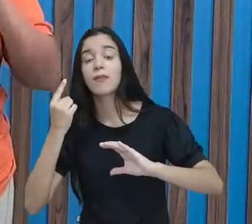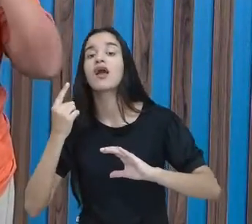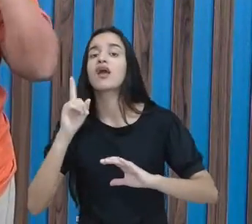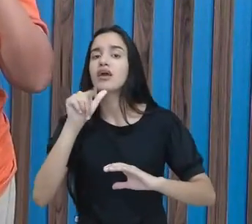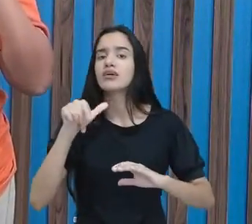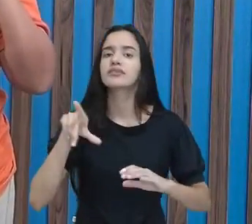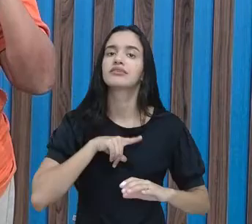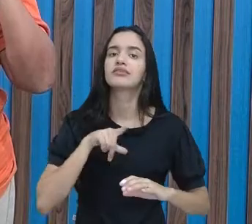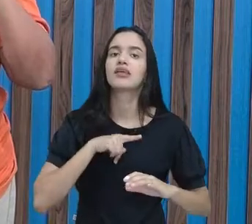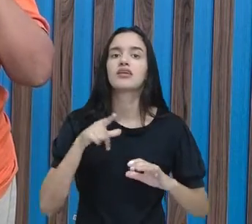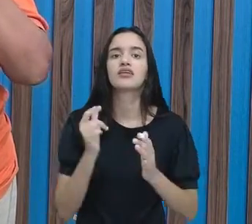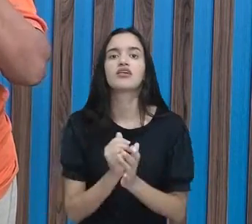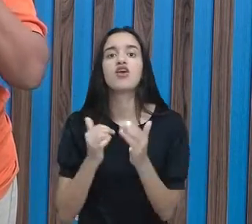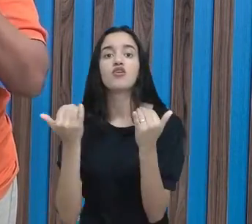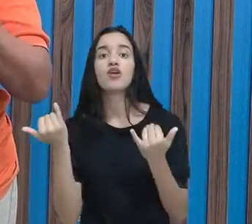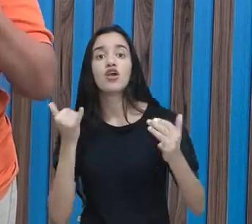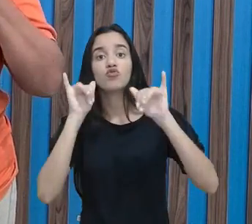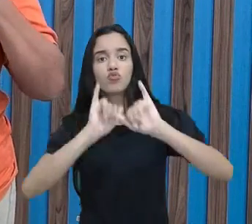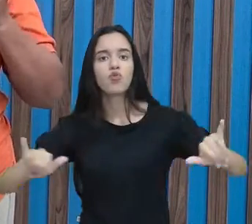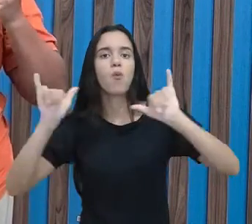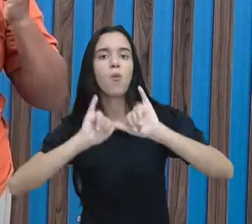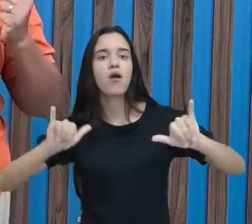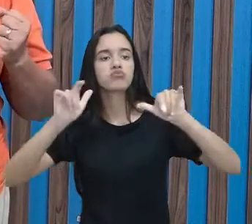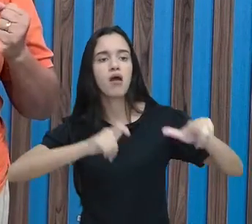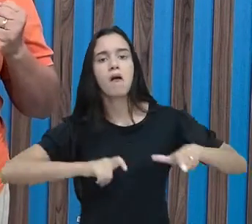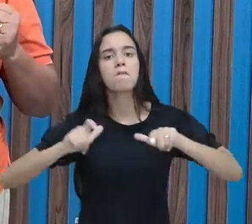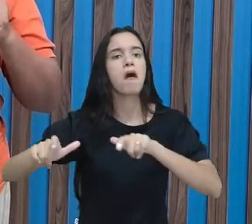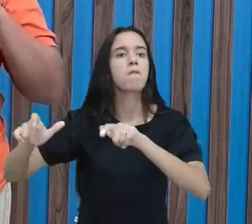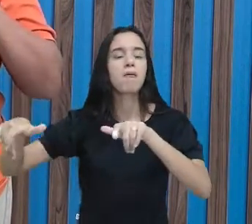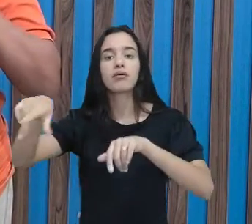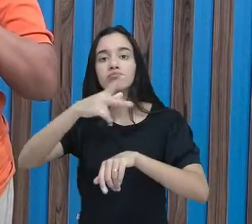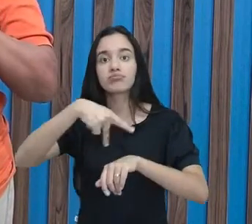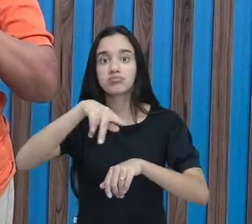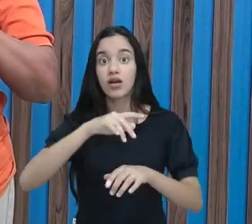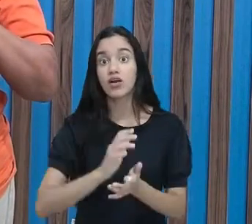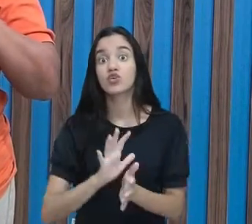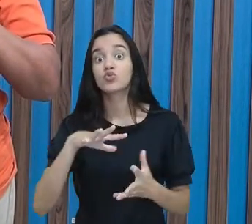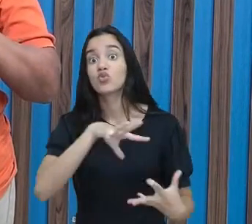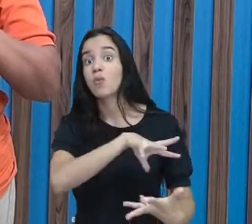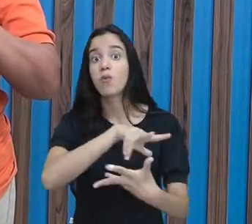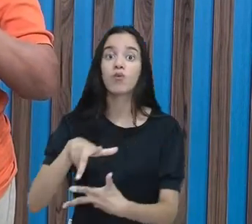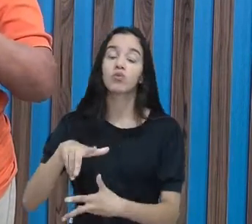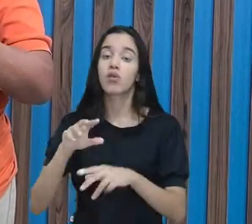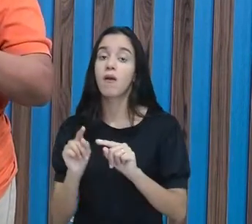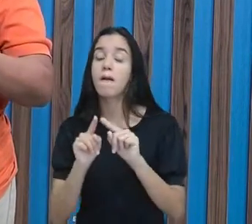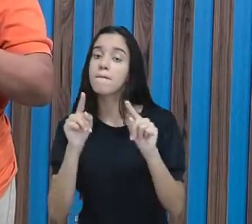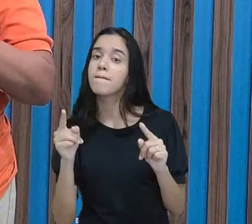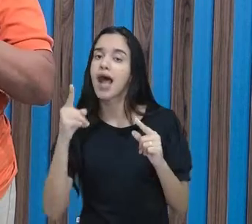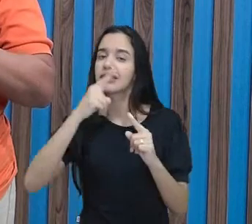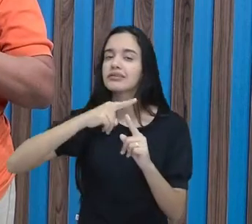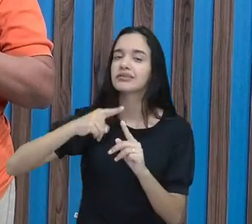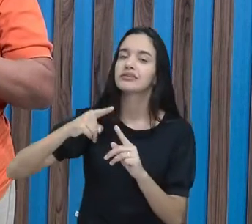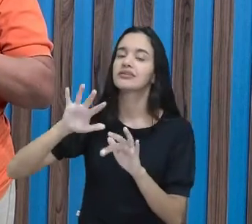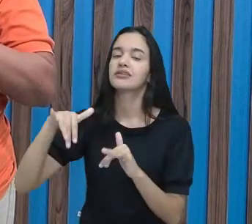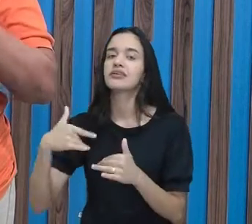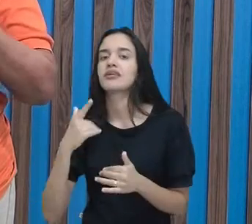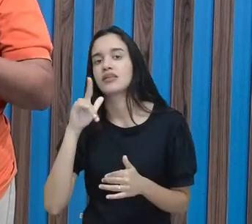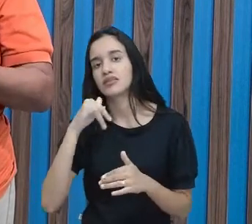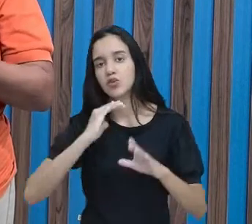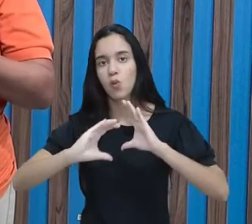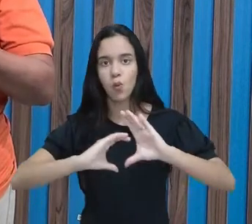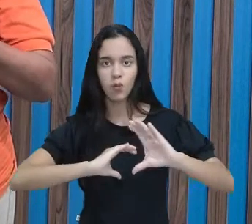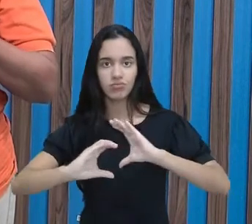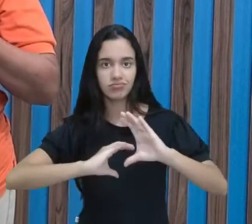levam informações a vários lugares do mundo. Porém, esse tipo de meio de